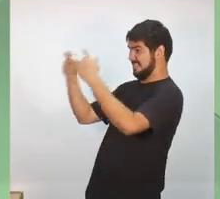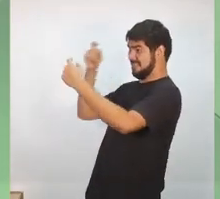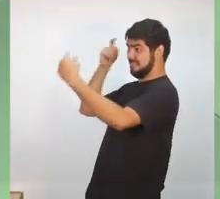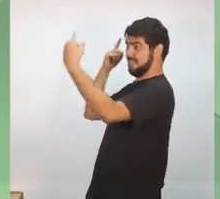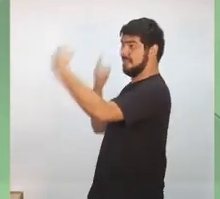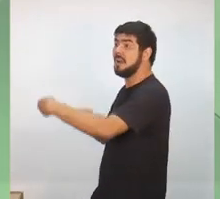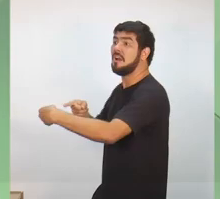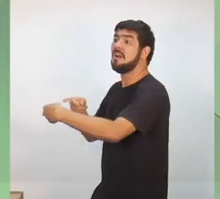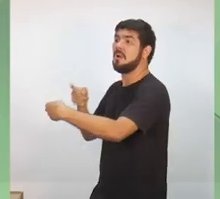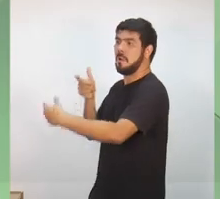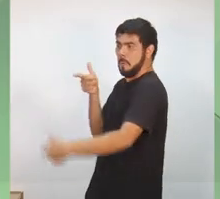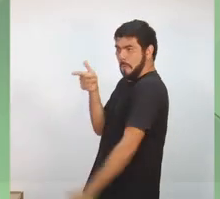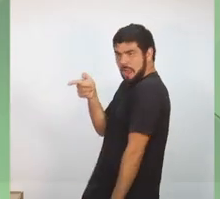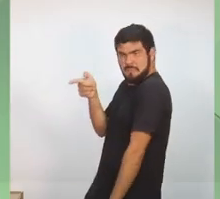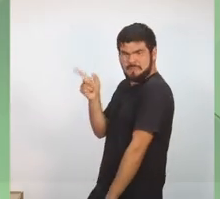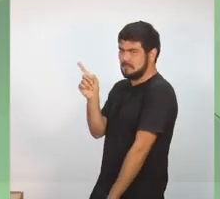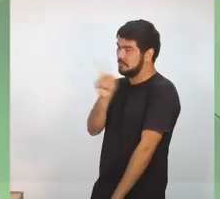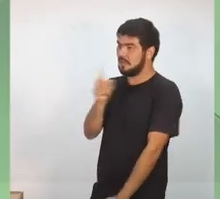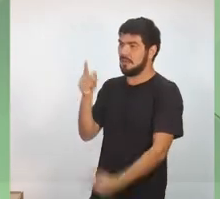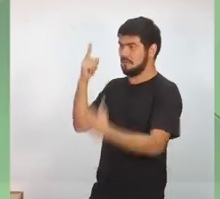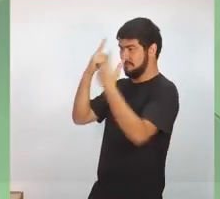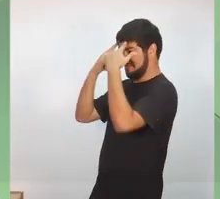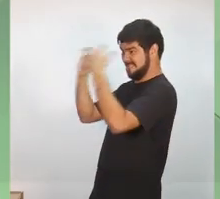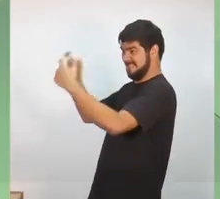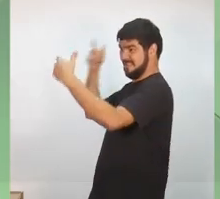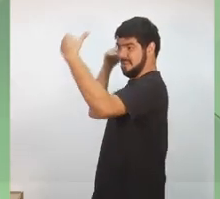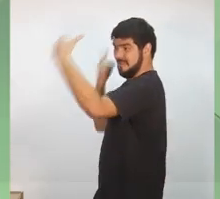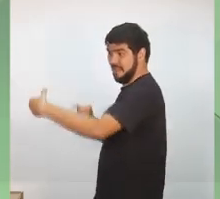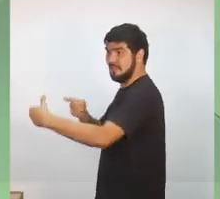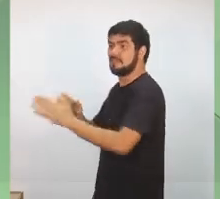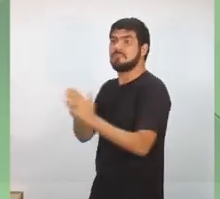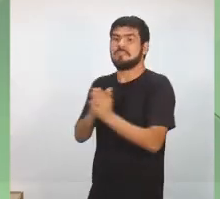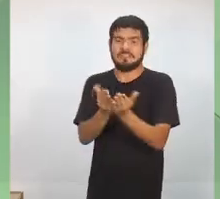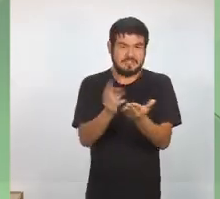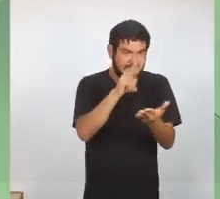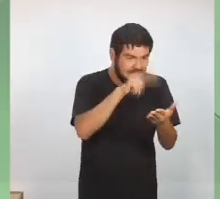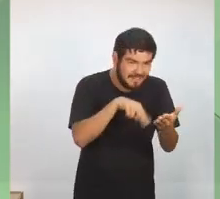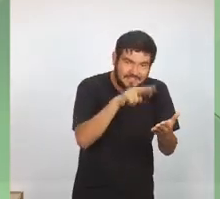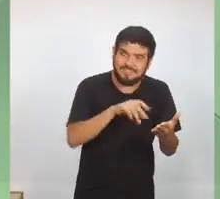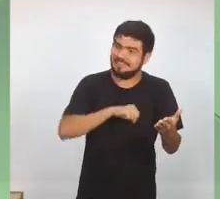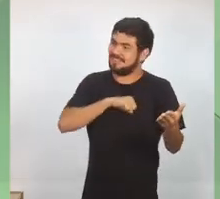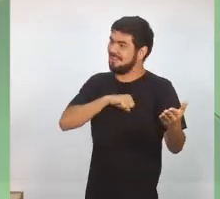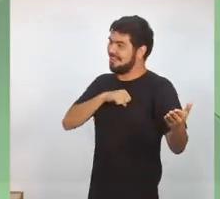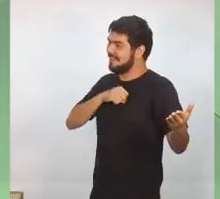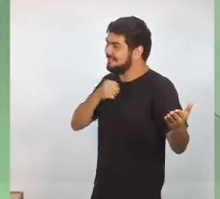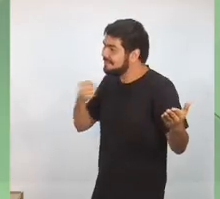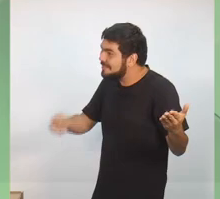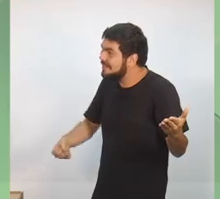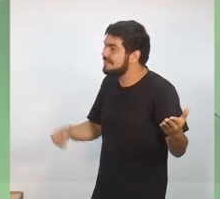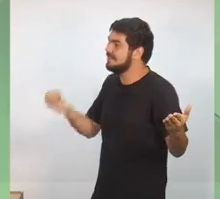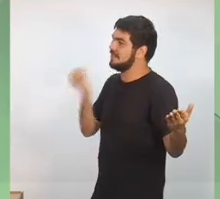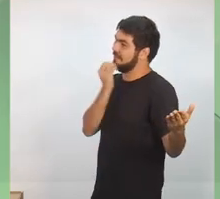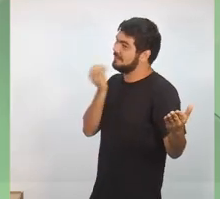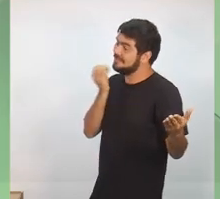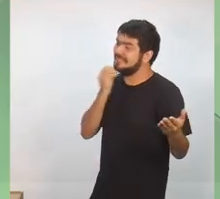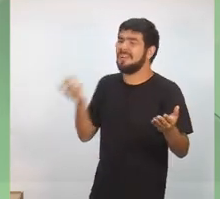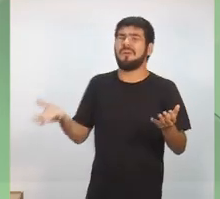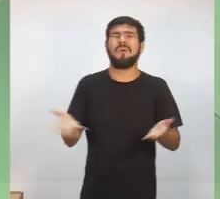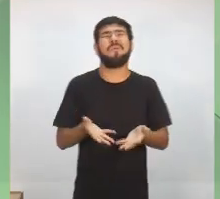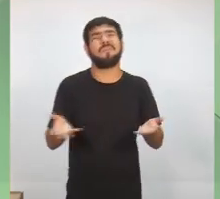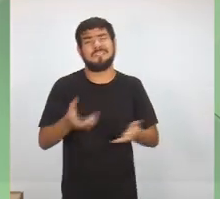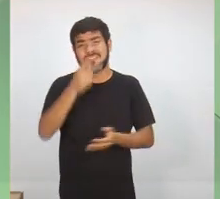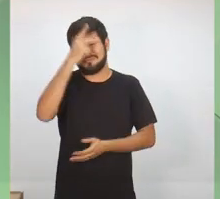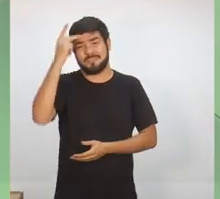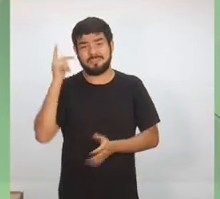livro, com amor, com respeito e com oportunidade. Essas pessoas hoje que estão assaltando ônibus, no geral,